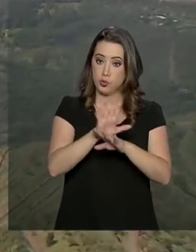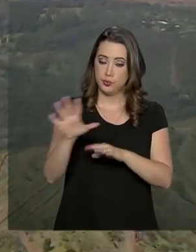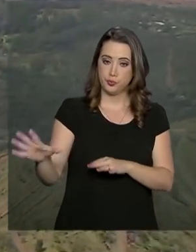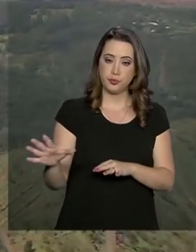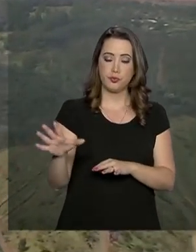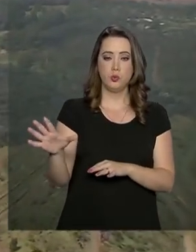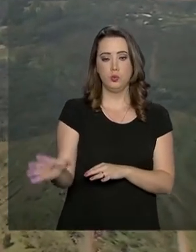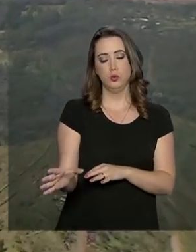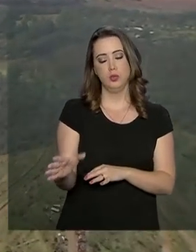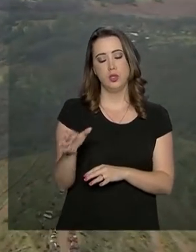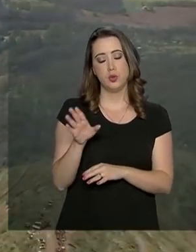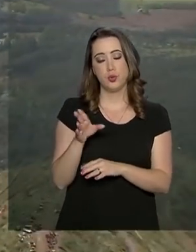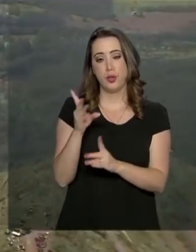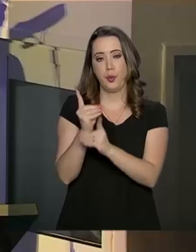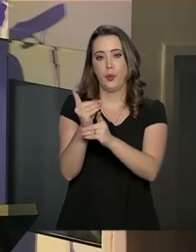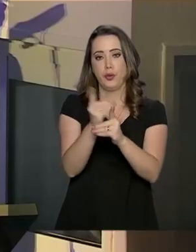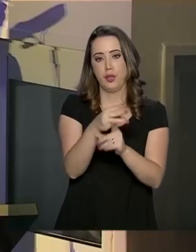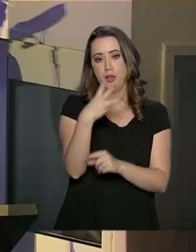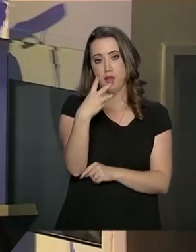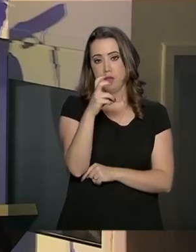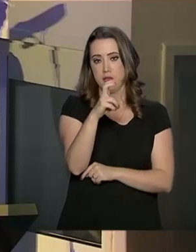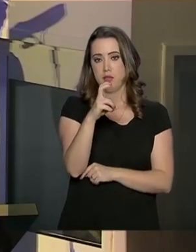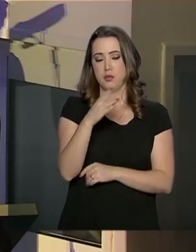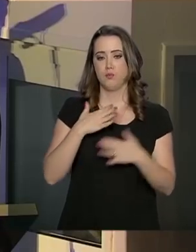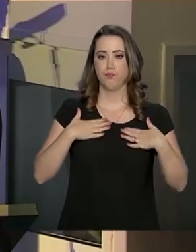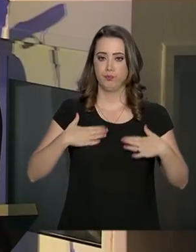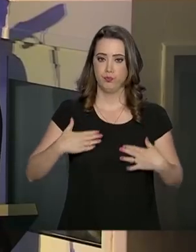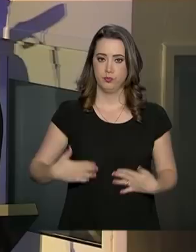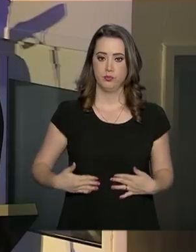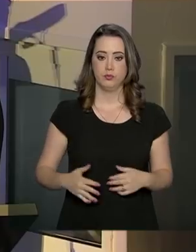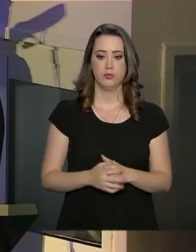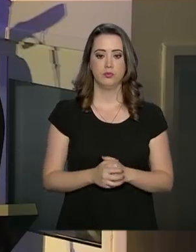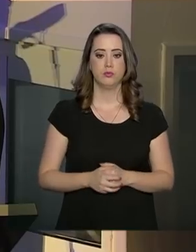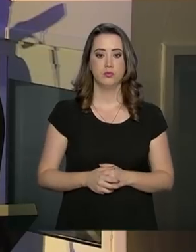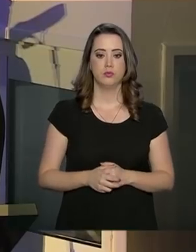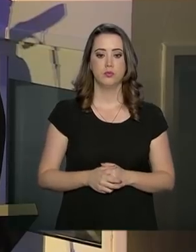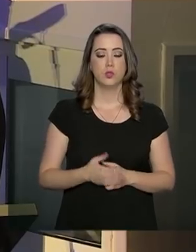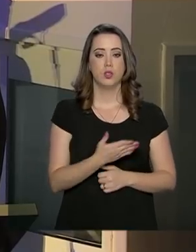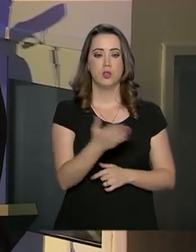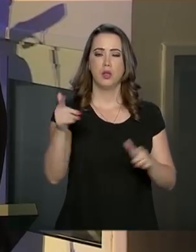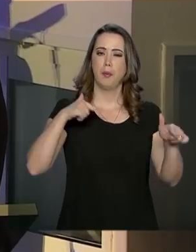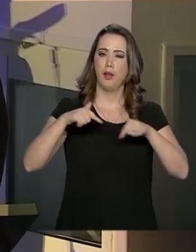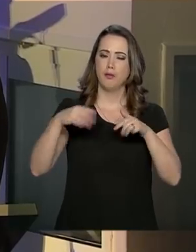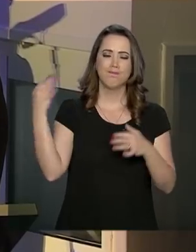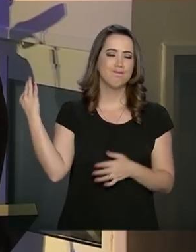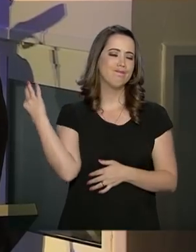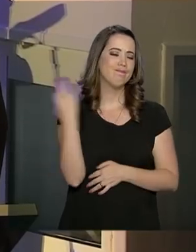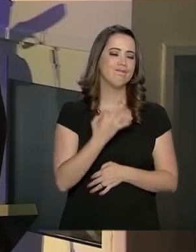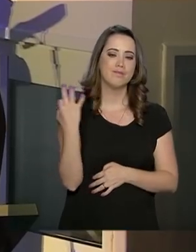resgate de 35 corpos. O trabalho dos senhores foi excepcional,